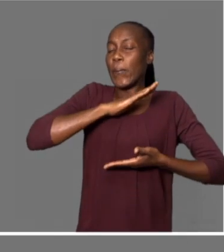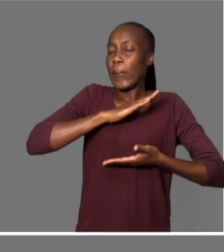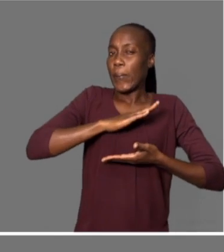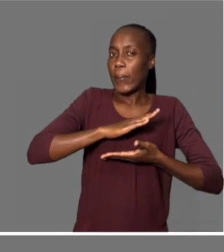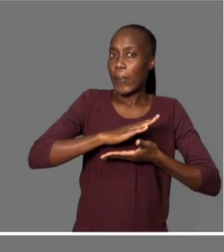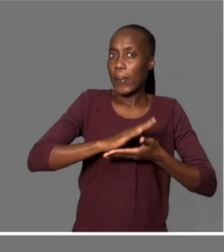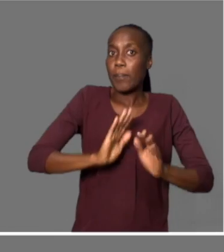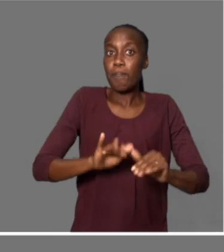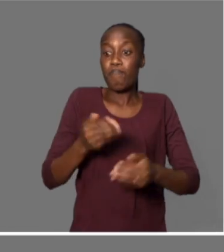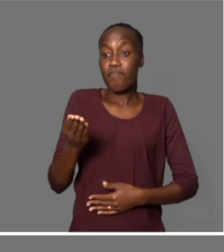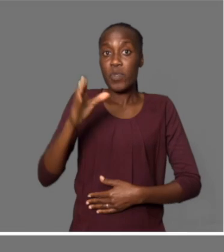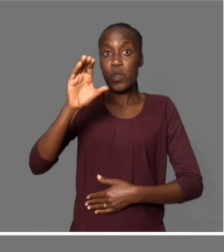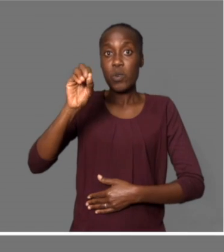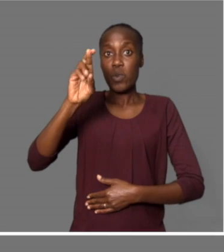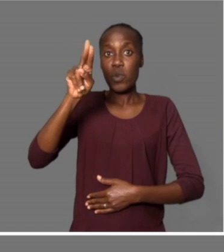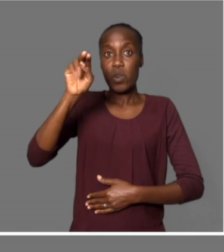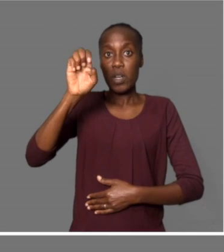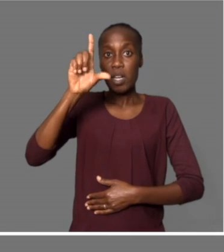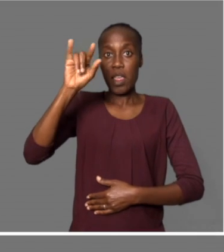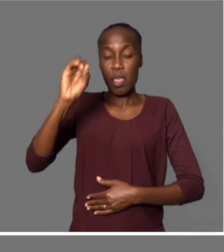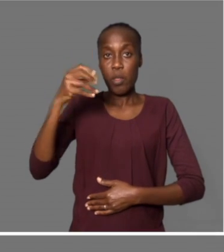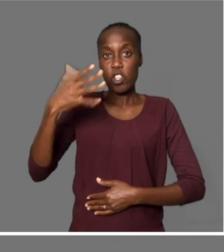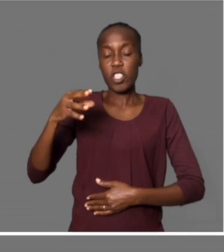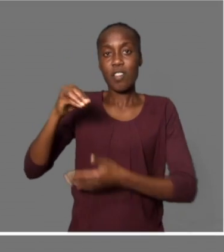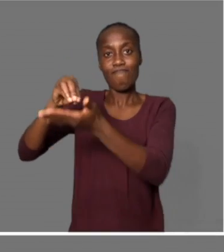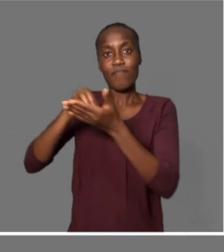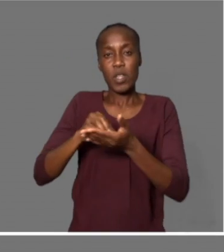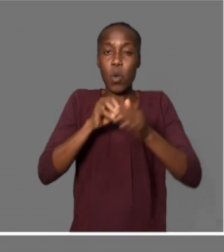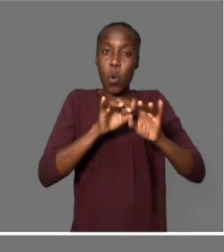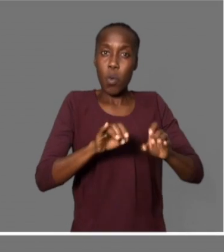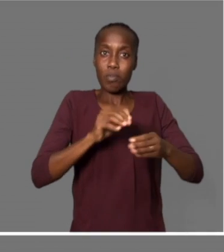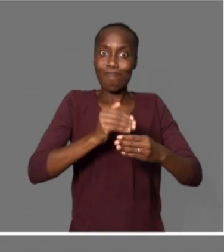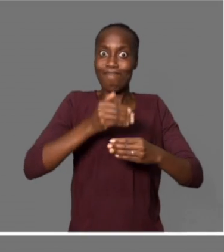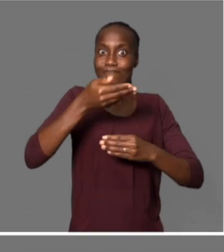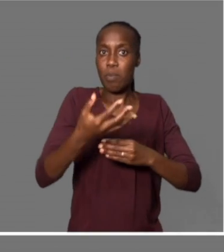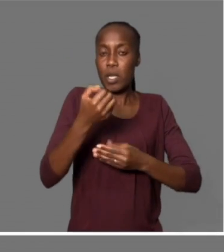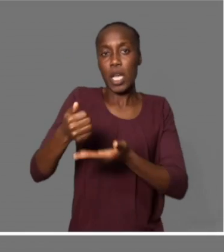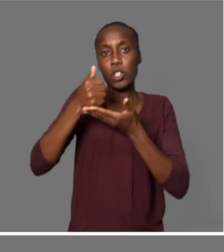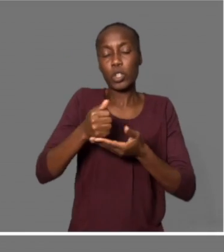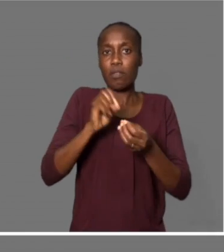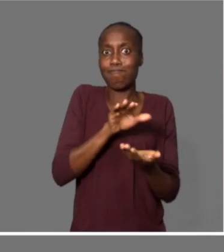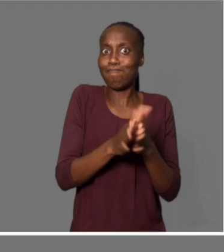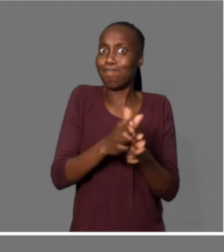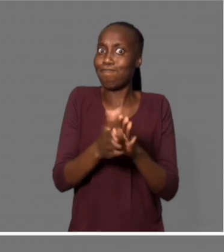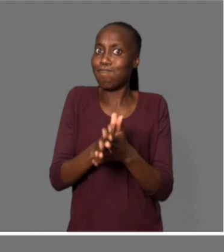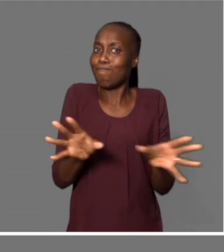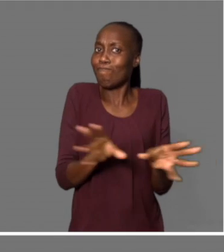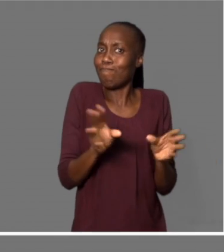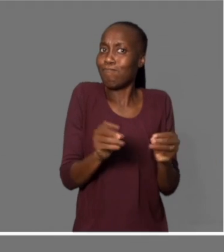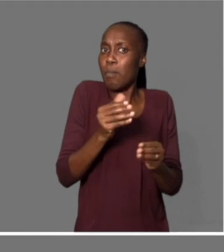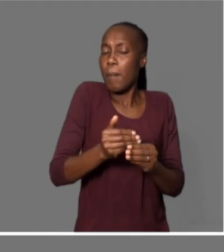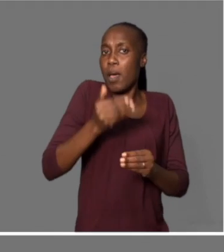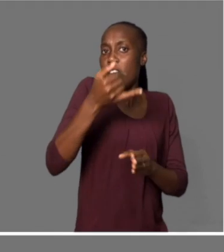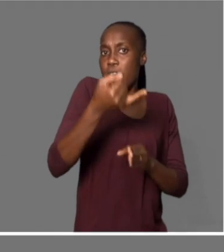de alívio. Cornelio acaba de receber um computador que o vai ajudar a realizar o trabalho do